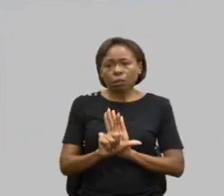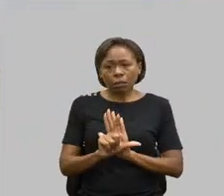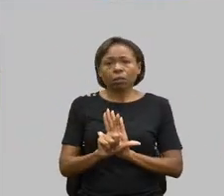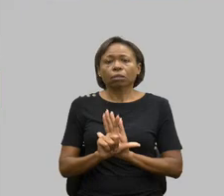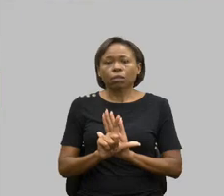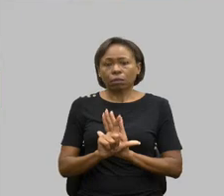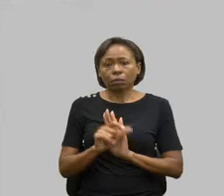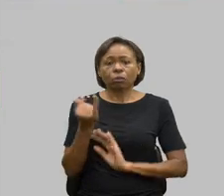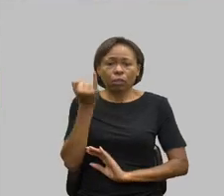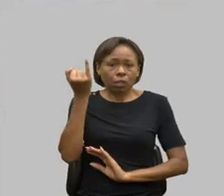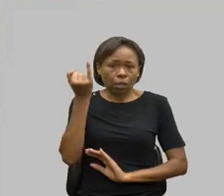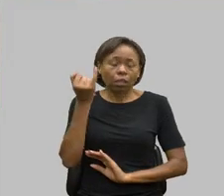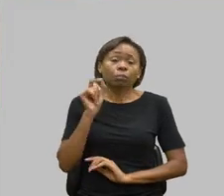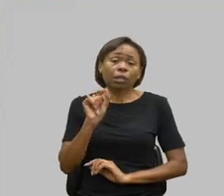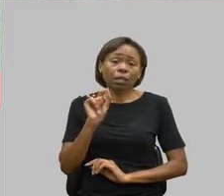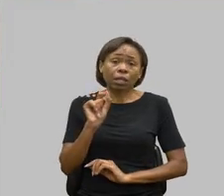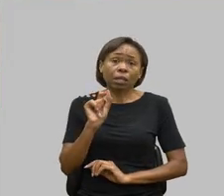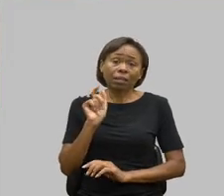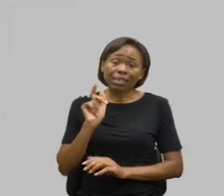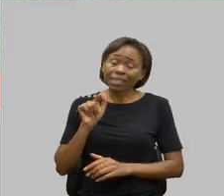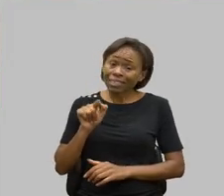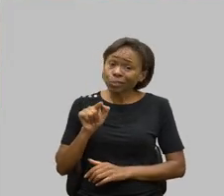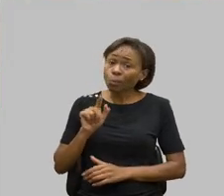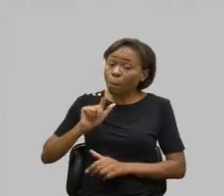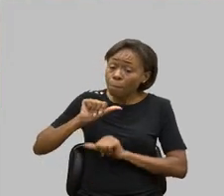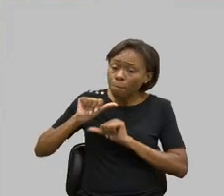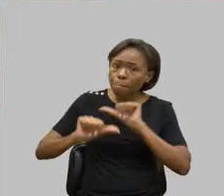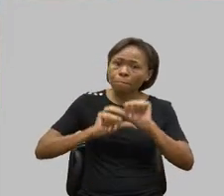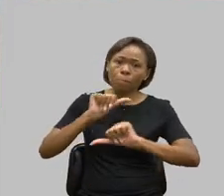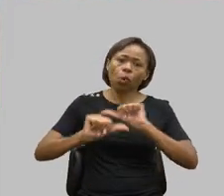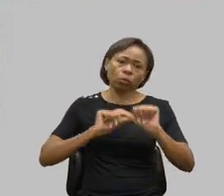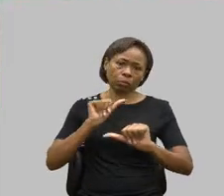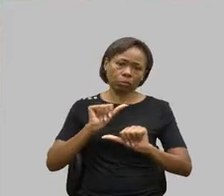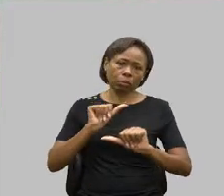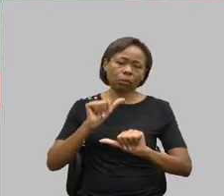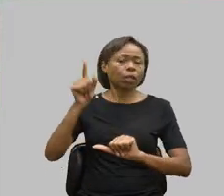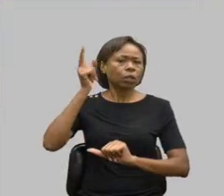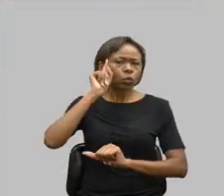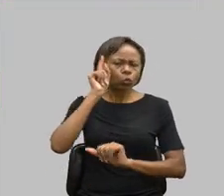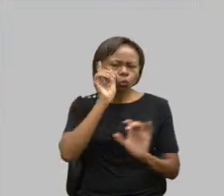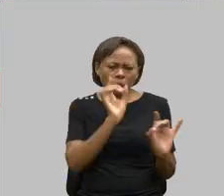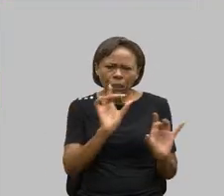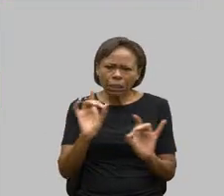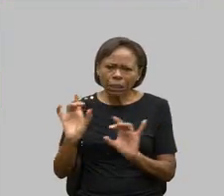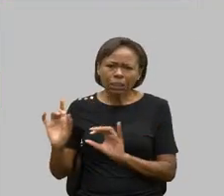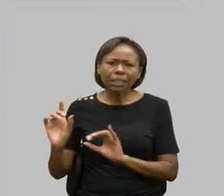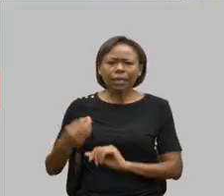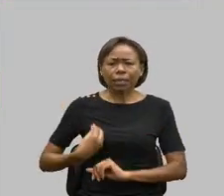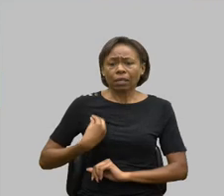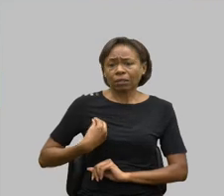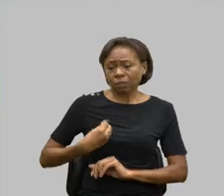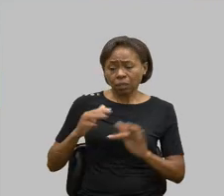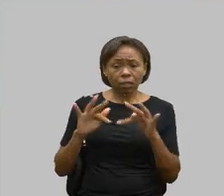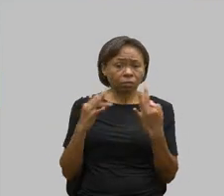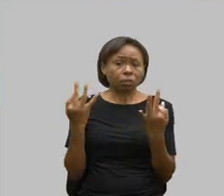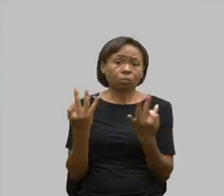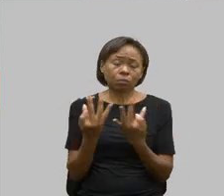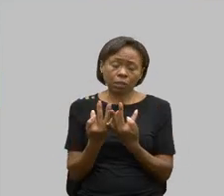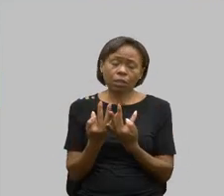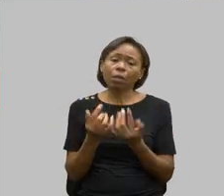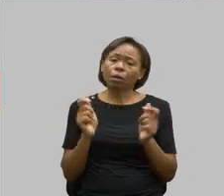para que essa realidade mude, que o dia a dia dessas famílias sejam diferentes.